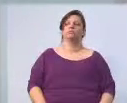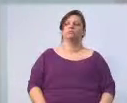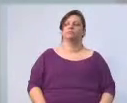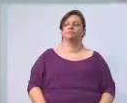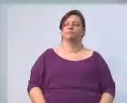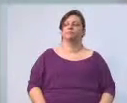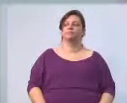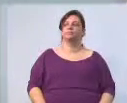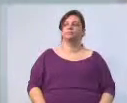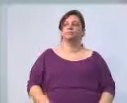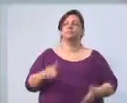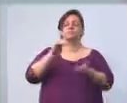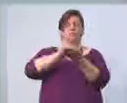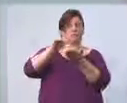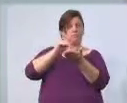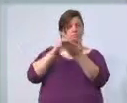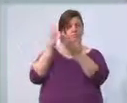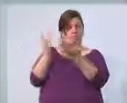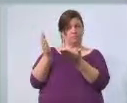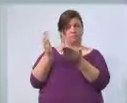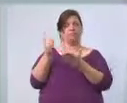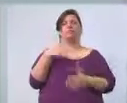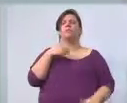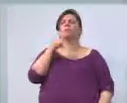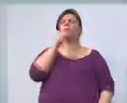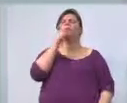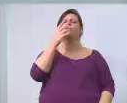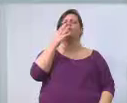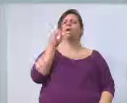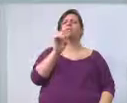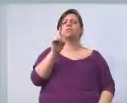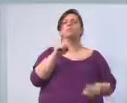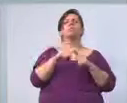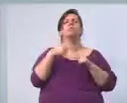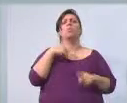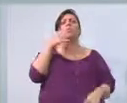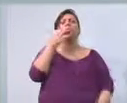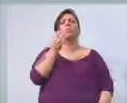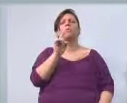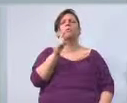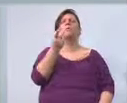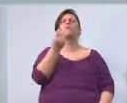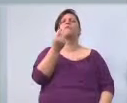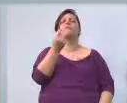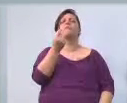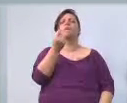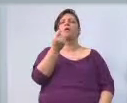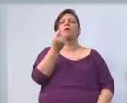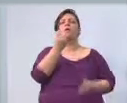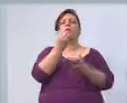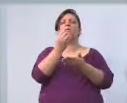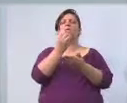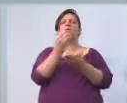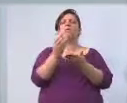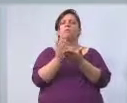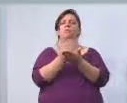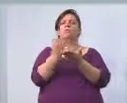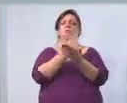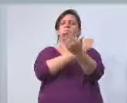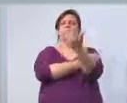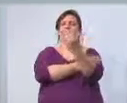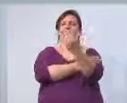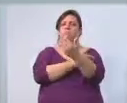secretário, não sei se eu estava um pouco desatento, mas eu não vi quanto é a verba da pasta, o senhor falou que